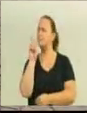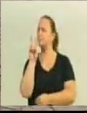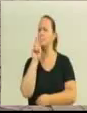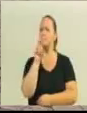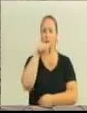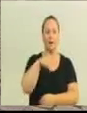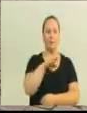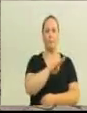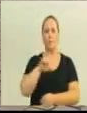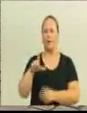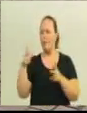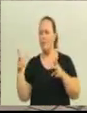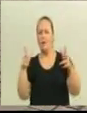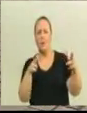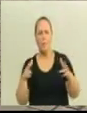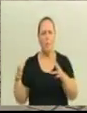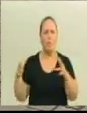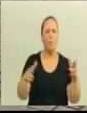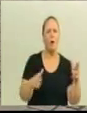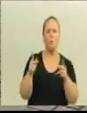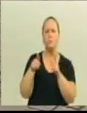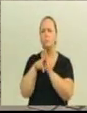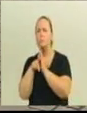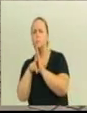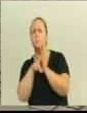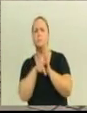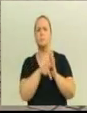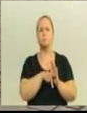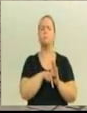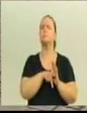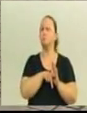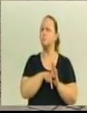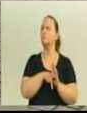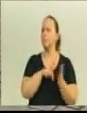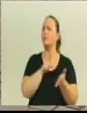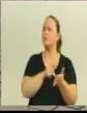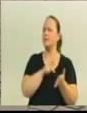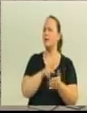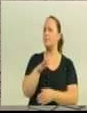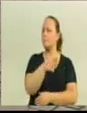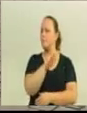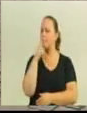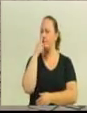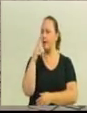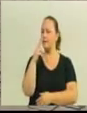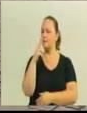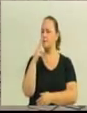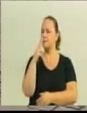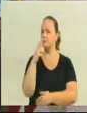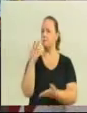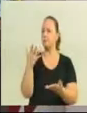certamente, se não caíssemos em classe A, mas, no mínimo, um loteamento